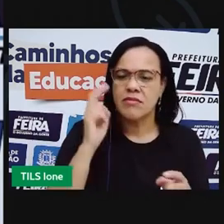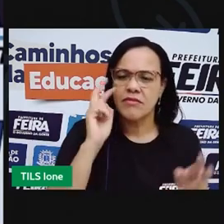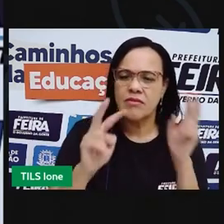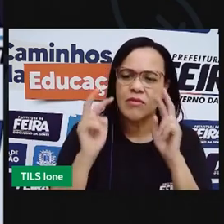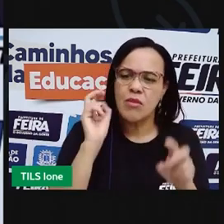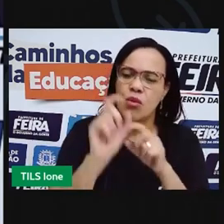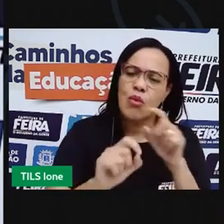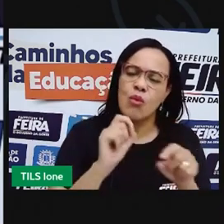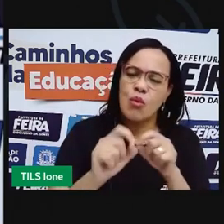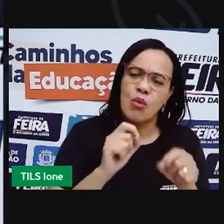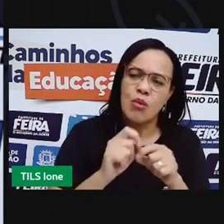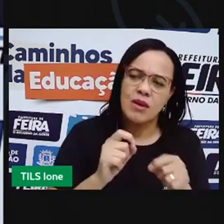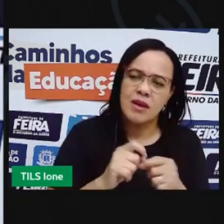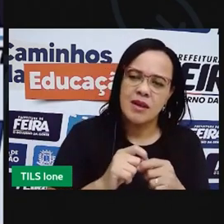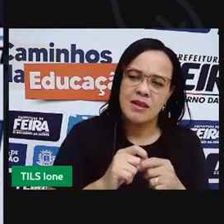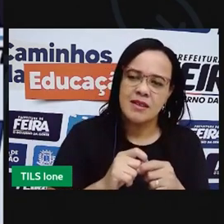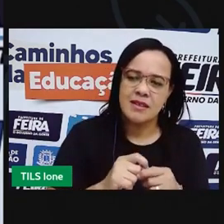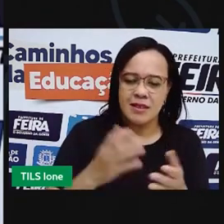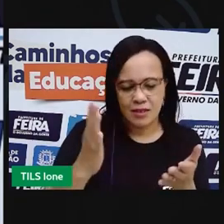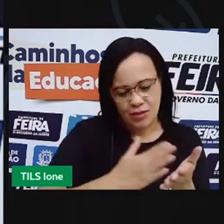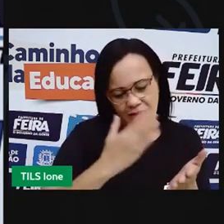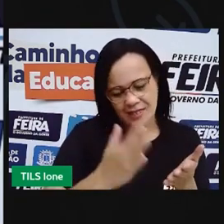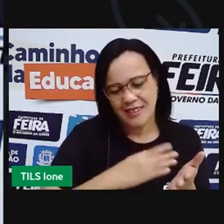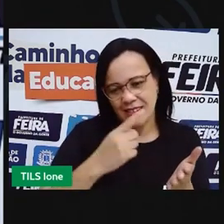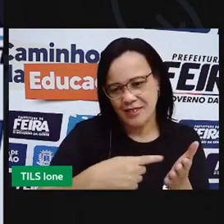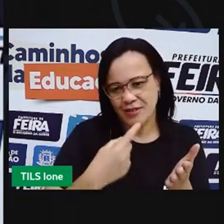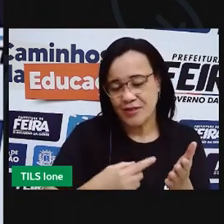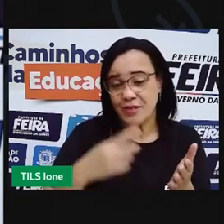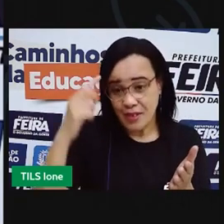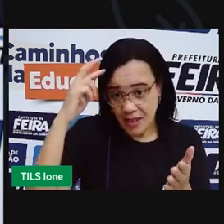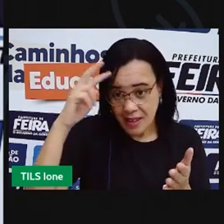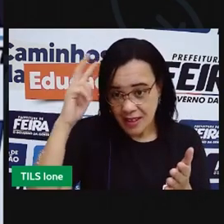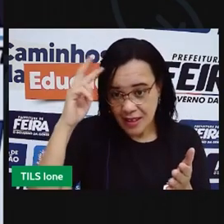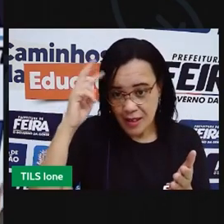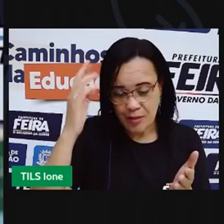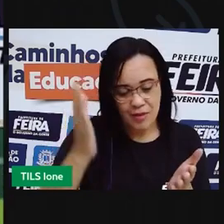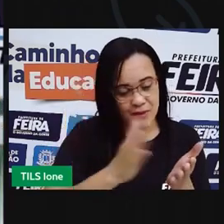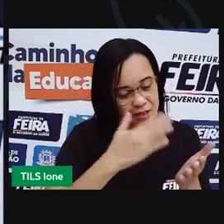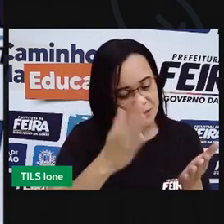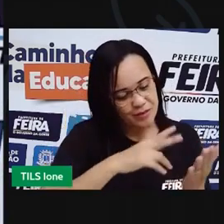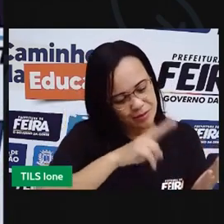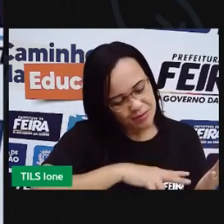o livro Natureza Maluca Olha